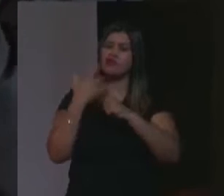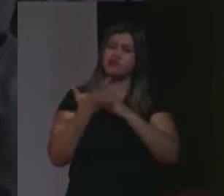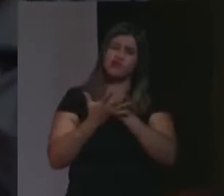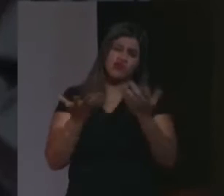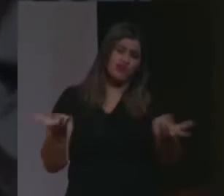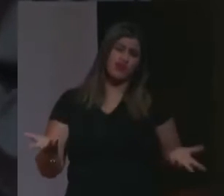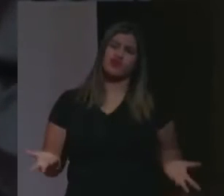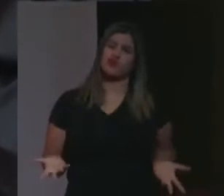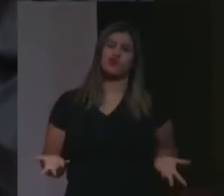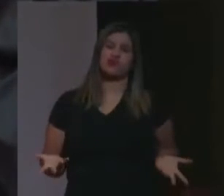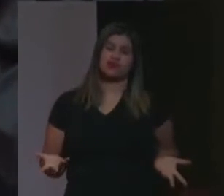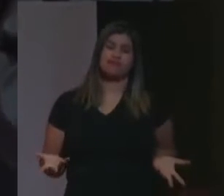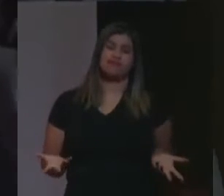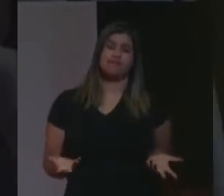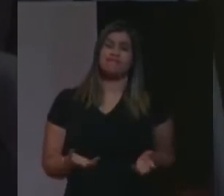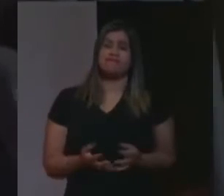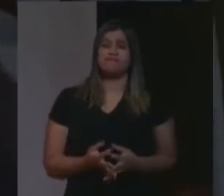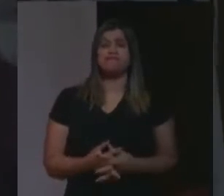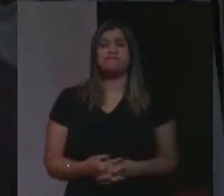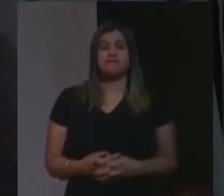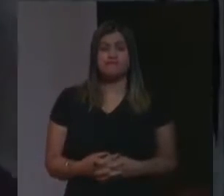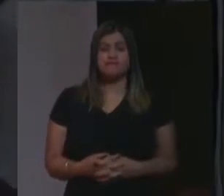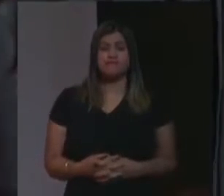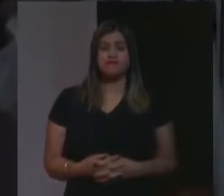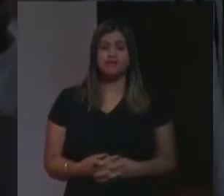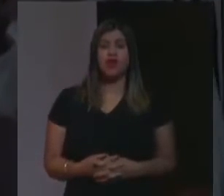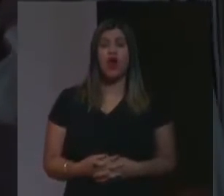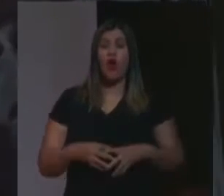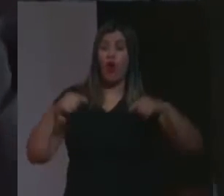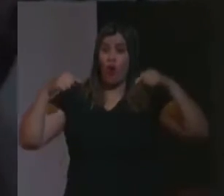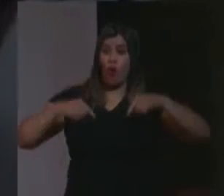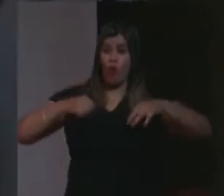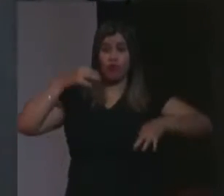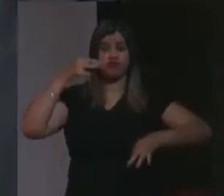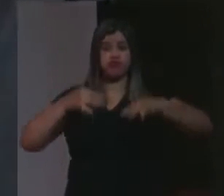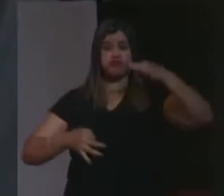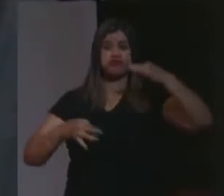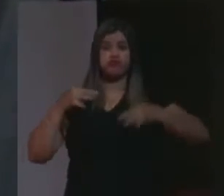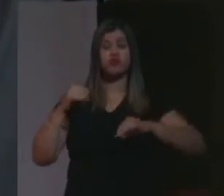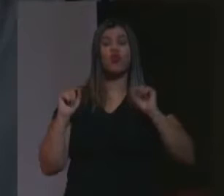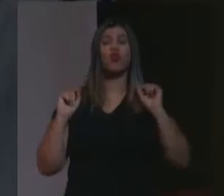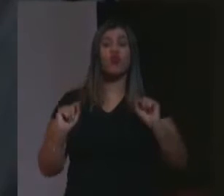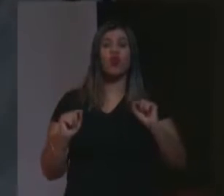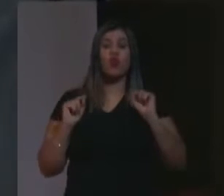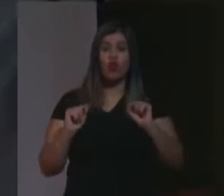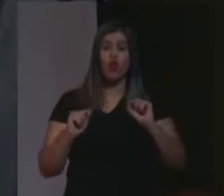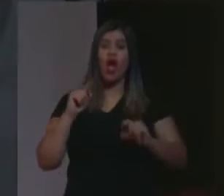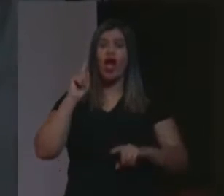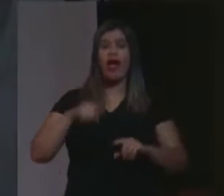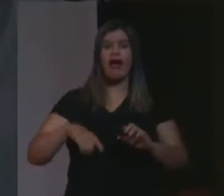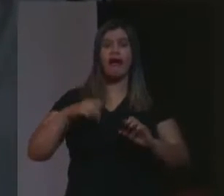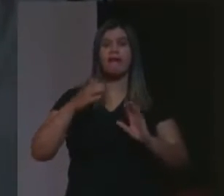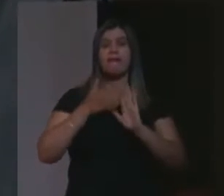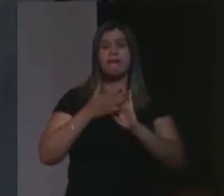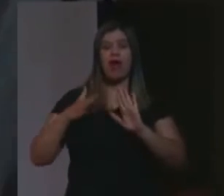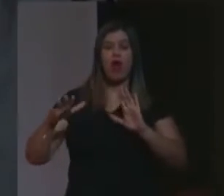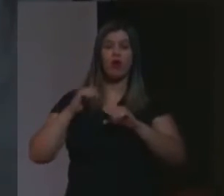nós estamos tratando da pandemia, a questão posta hoje em julgamento é, na pandemia